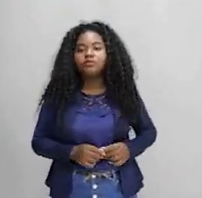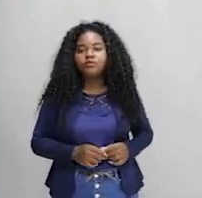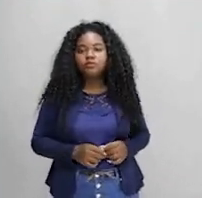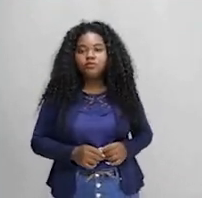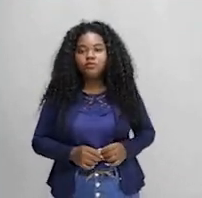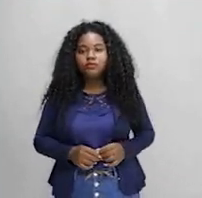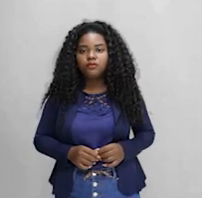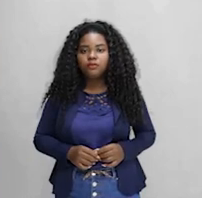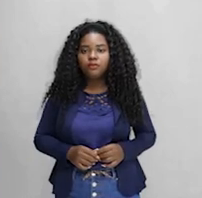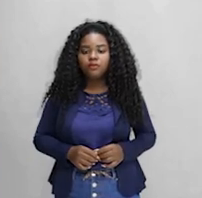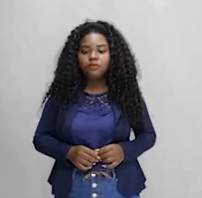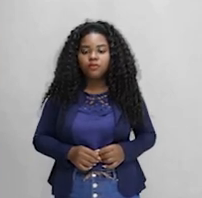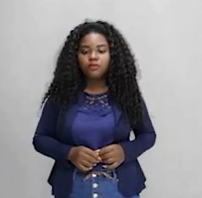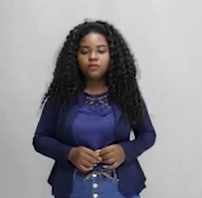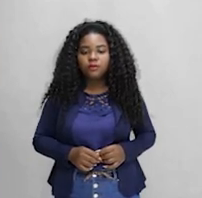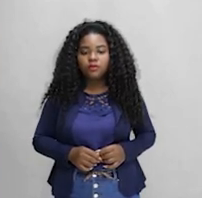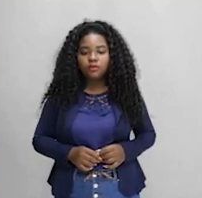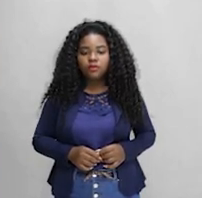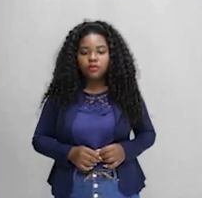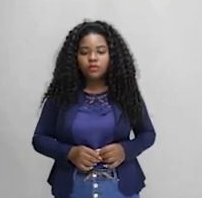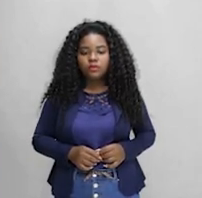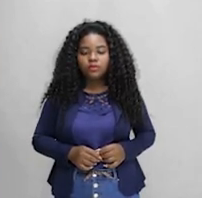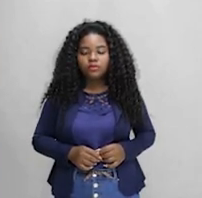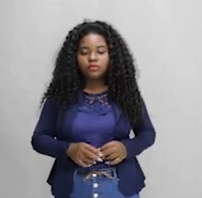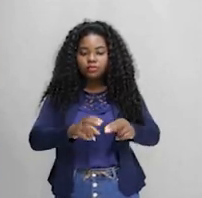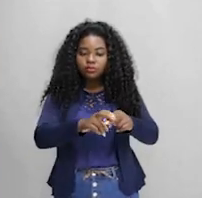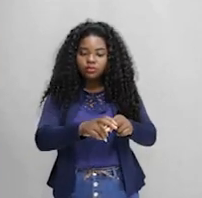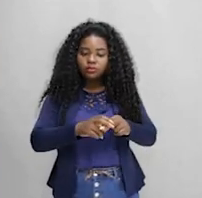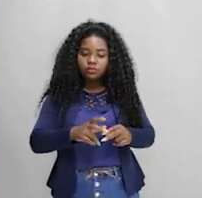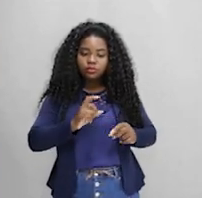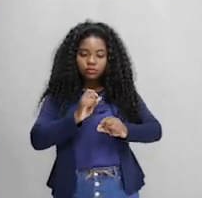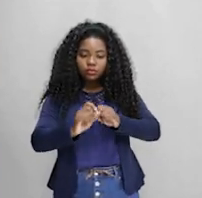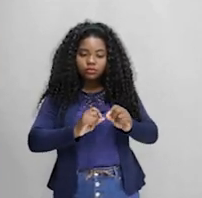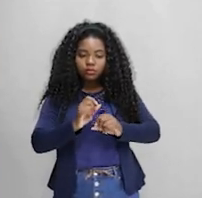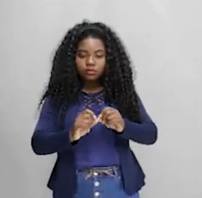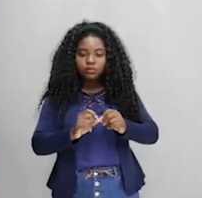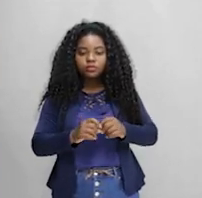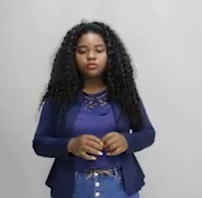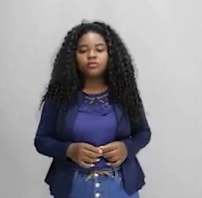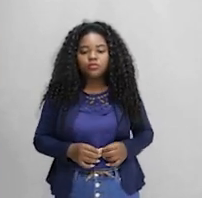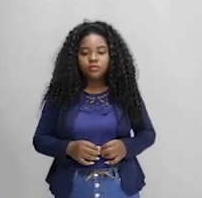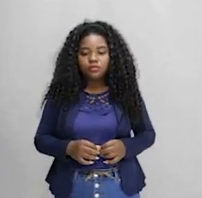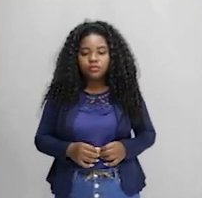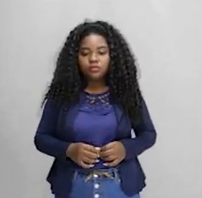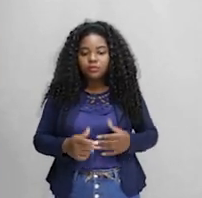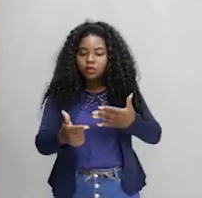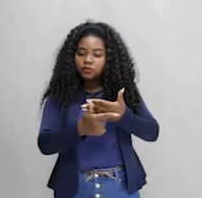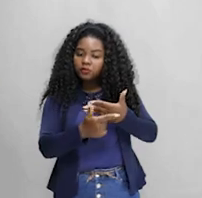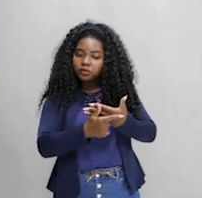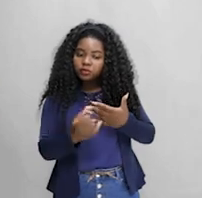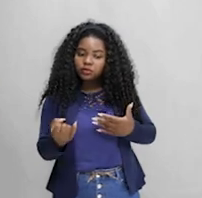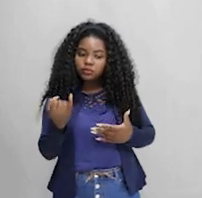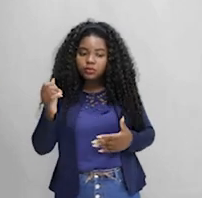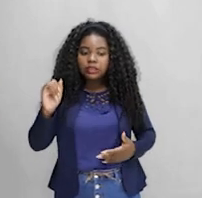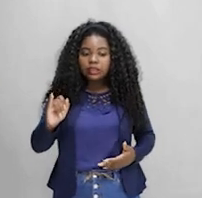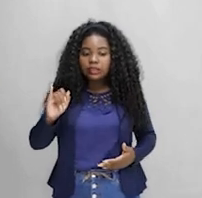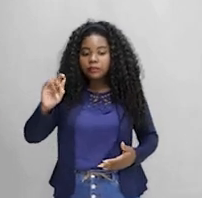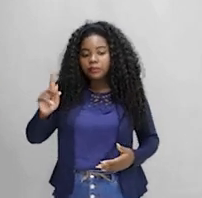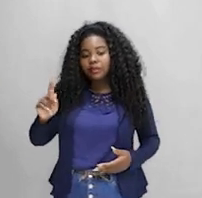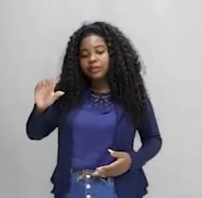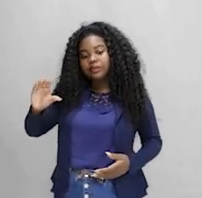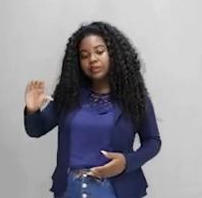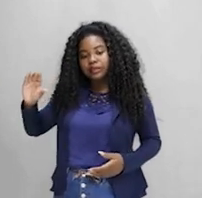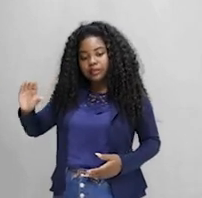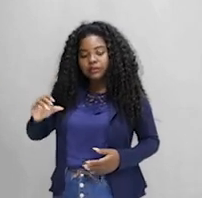social e preservação ambiental. E aí, galera, a gente agora vai entrar no papel importante do IPCC. Marcos, o que